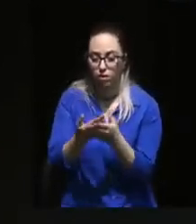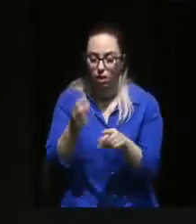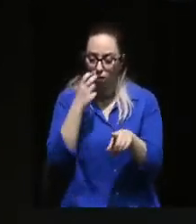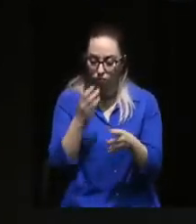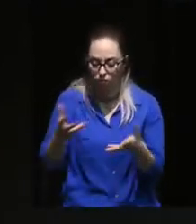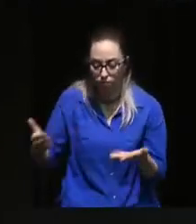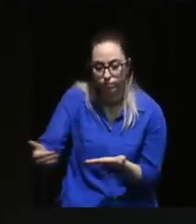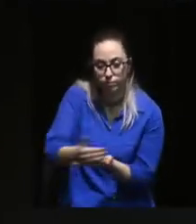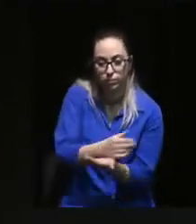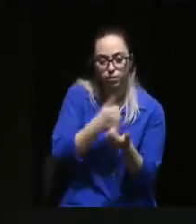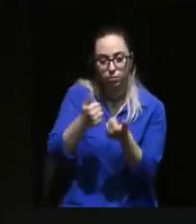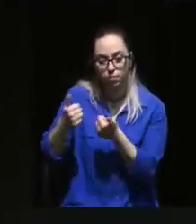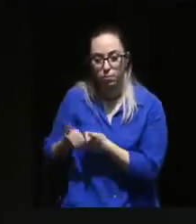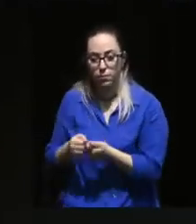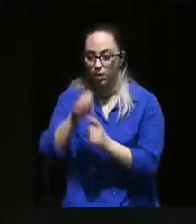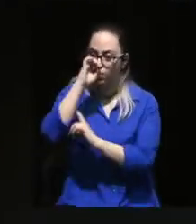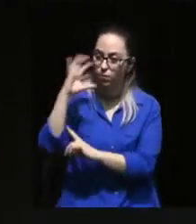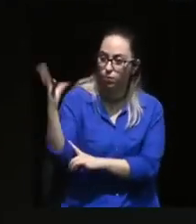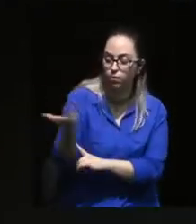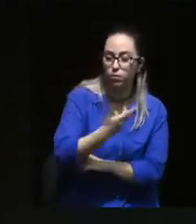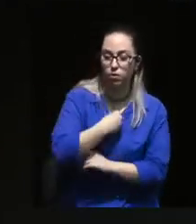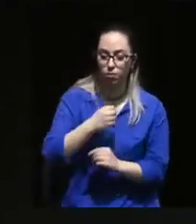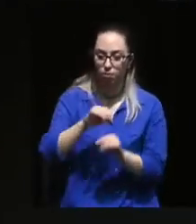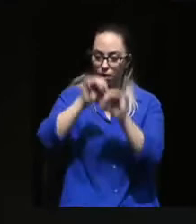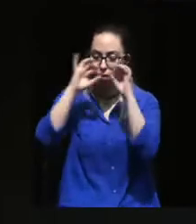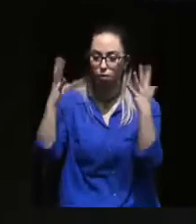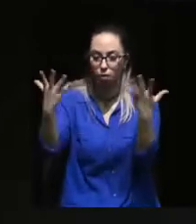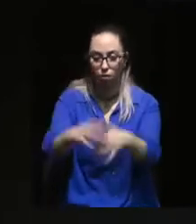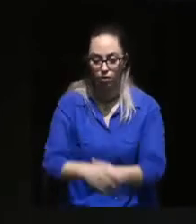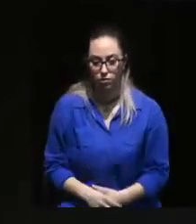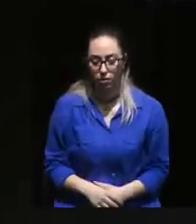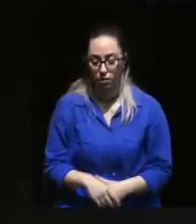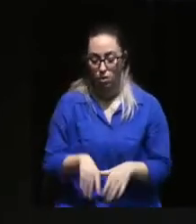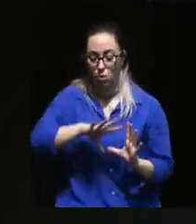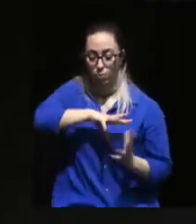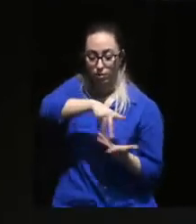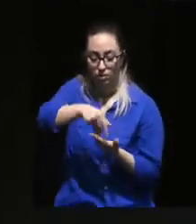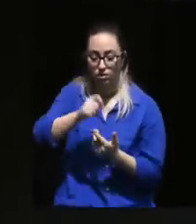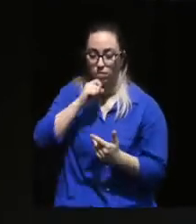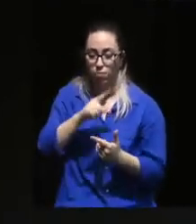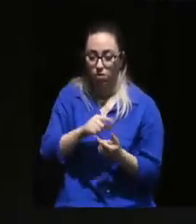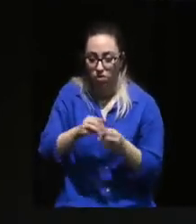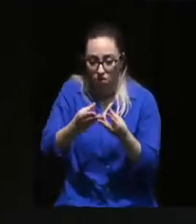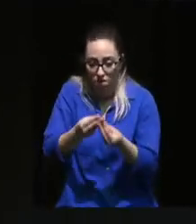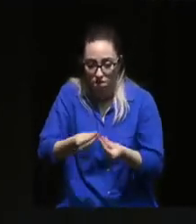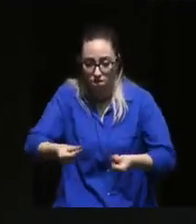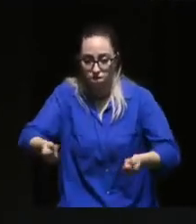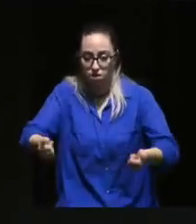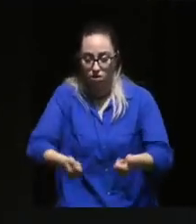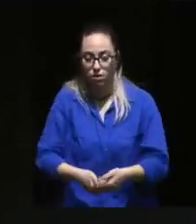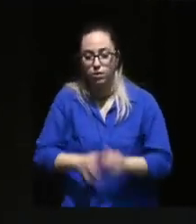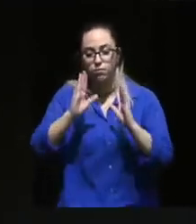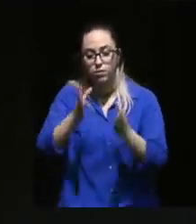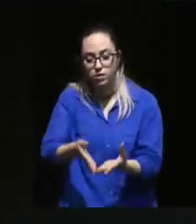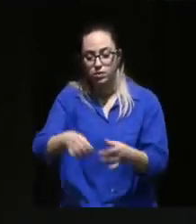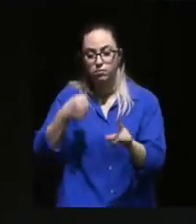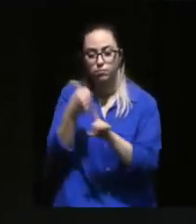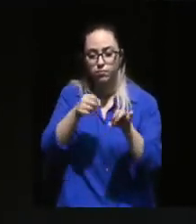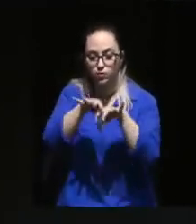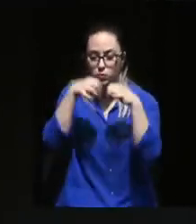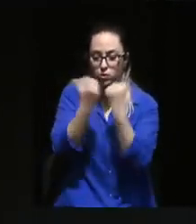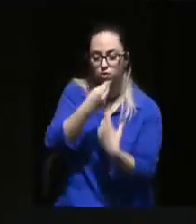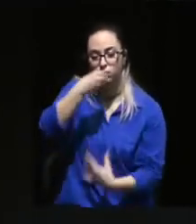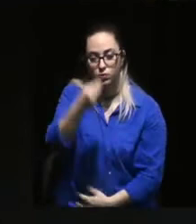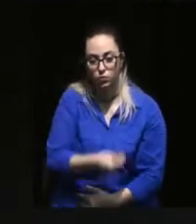biodiversidade, os ciclos naturais e o clima. Num planeta de recursos finitos é necessário transitar para uma sociedade justa, que respeite os limites do